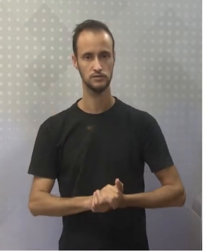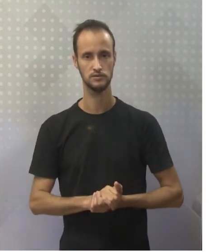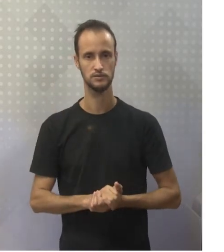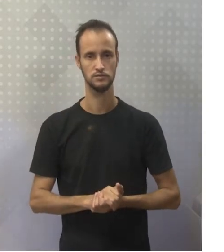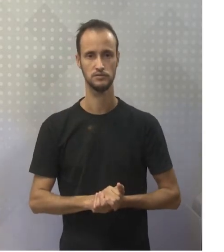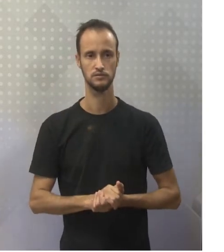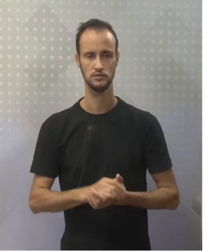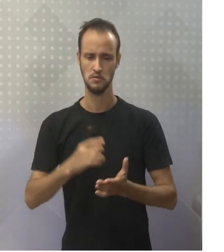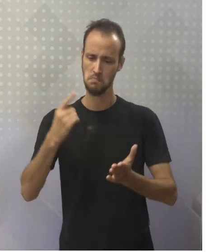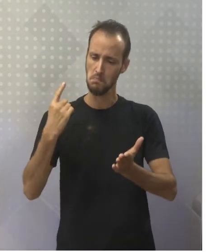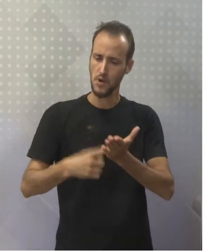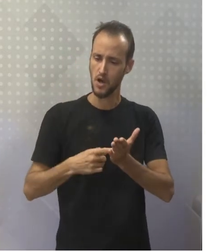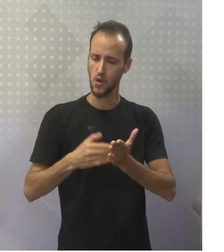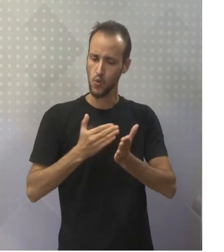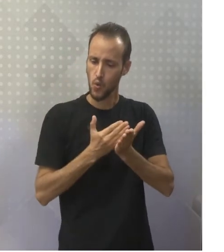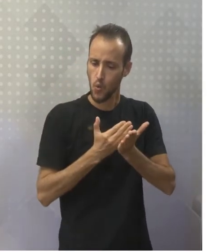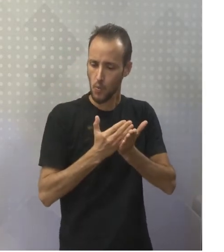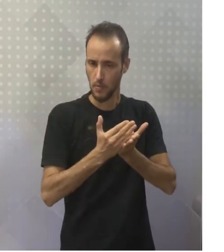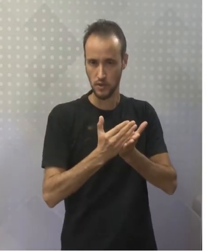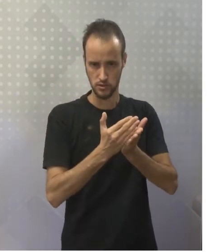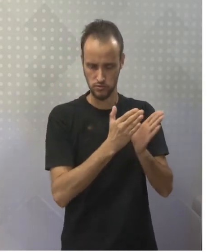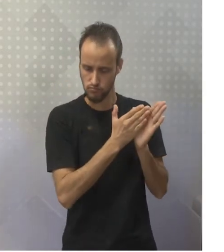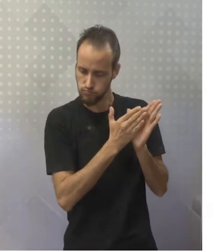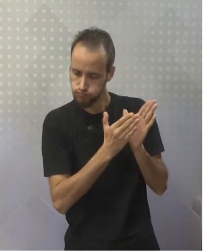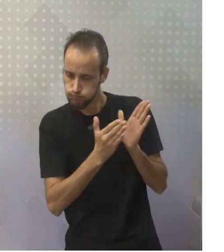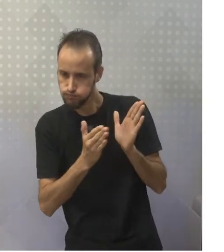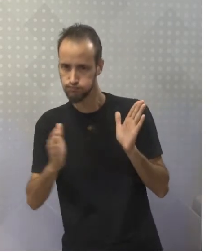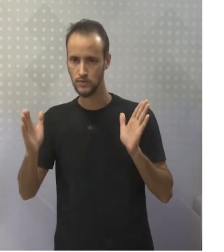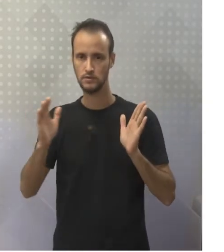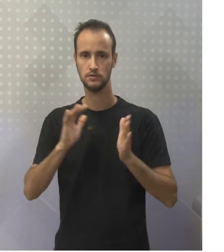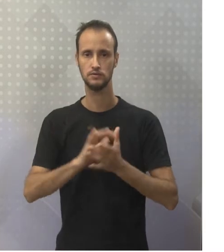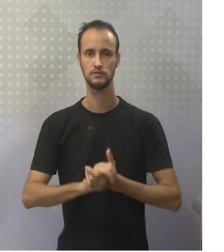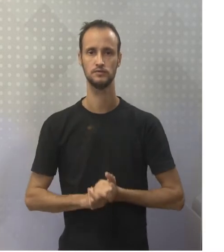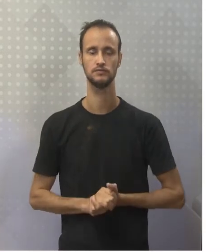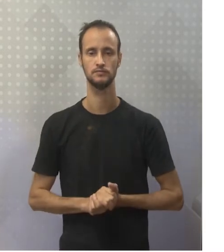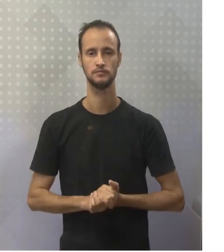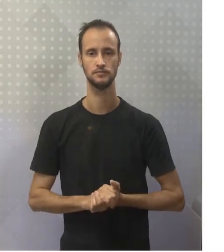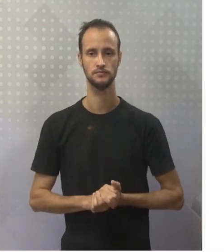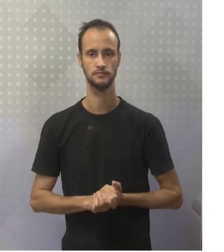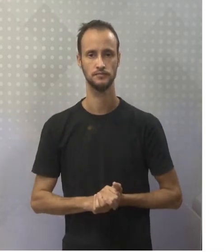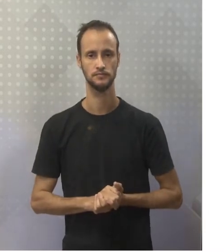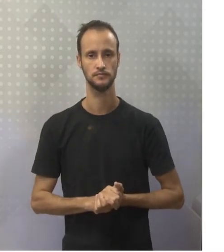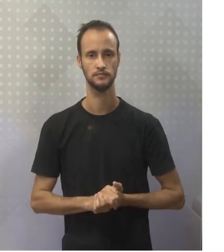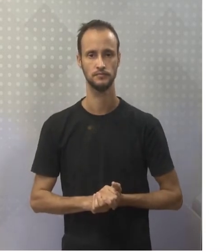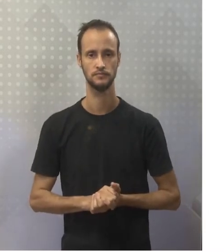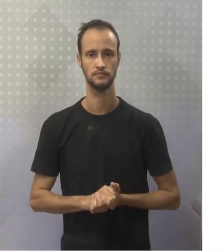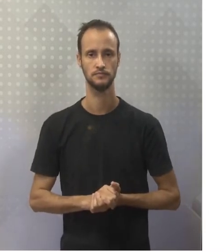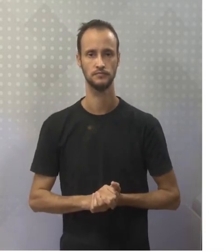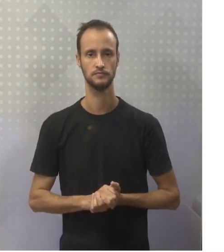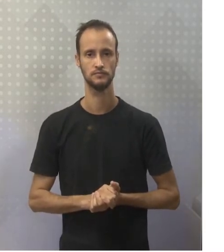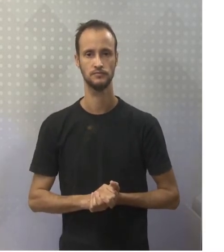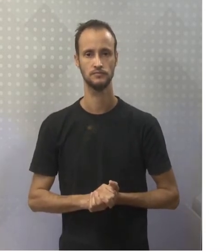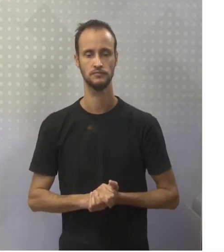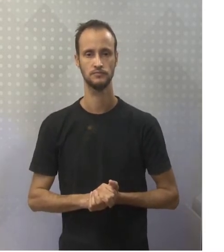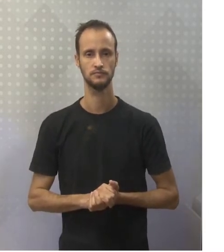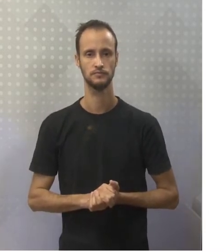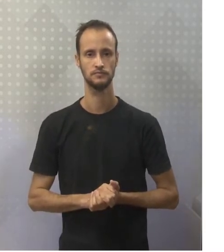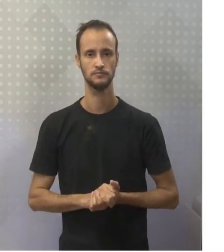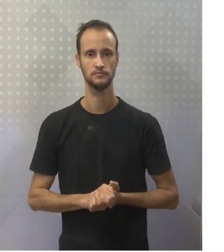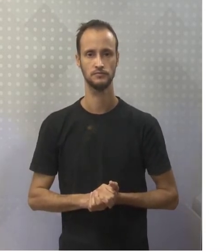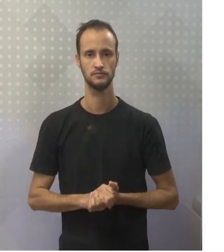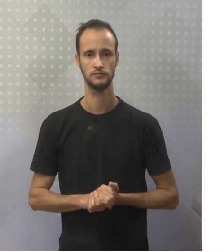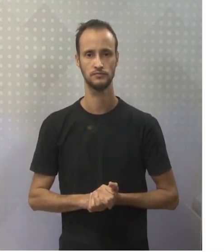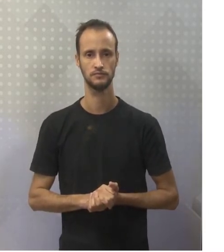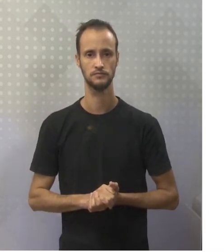indicar o início de uma ação, de um período de ação. Bob has worked in that import-export